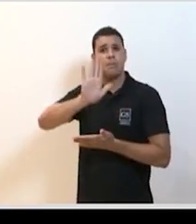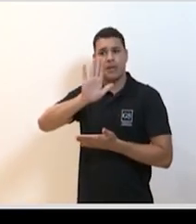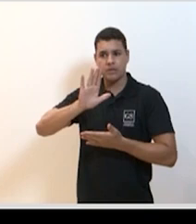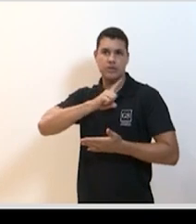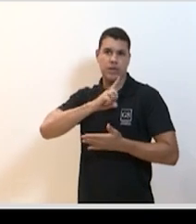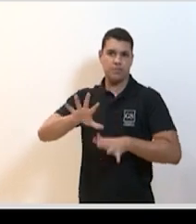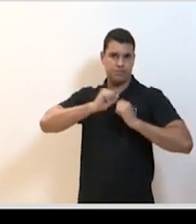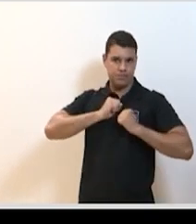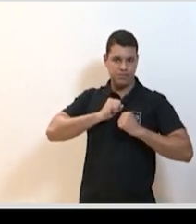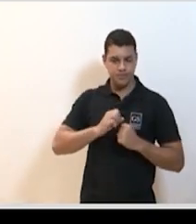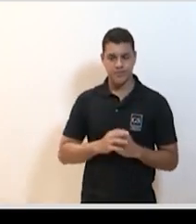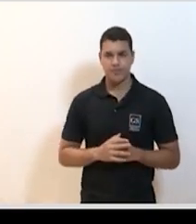favor.